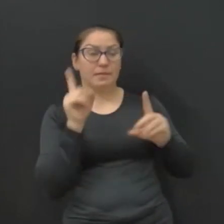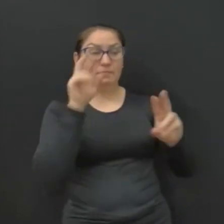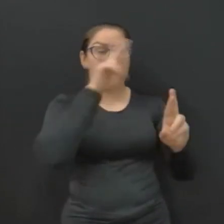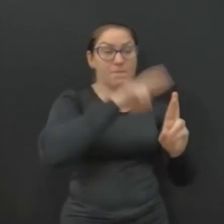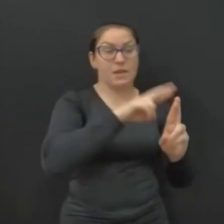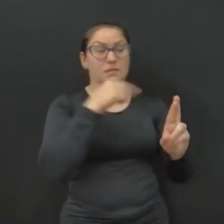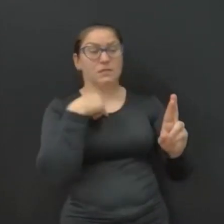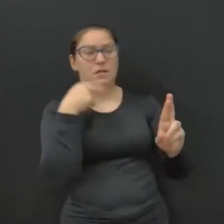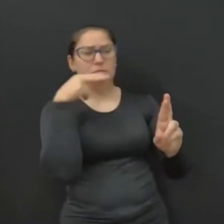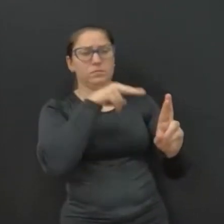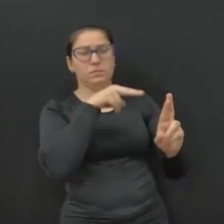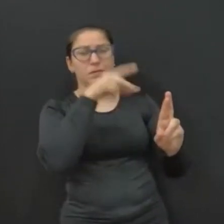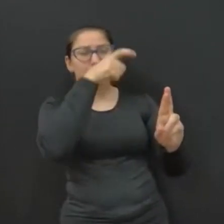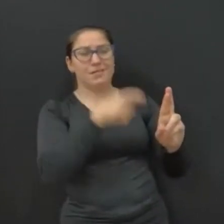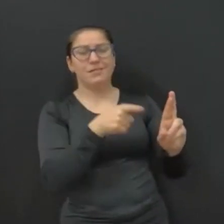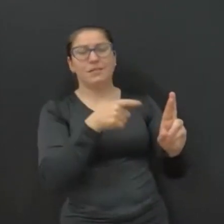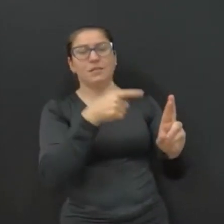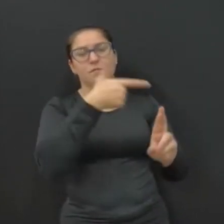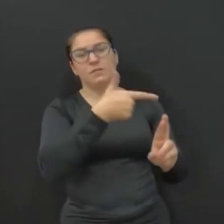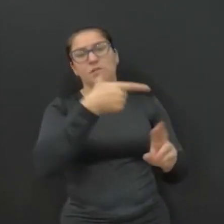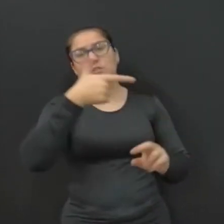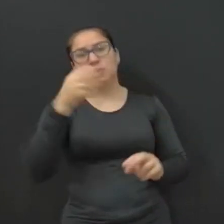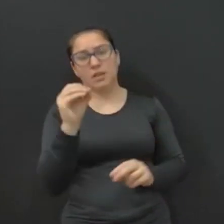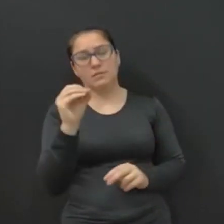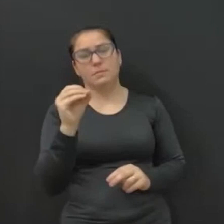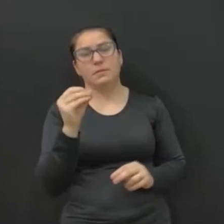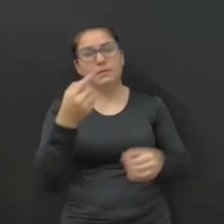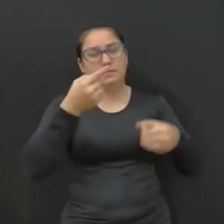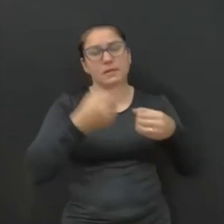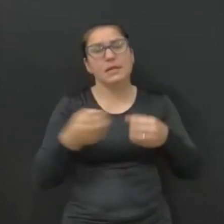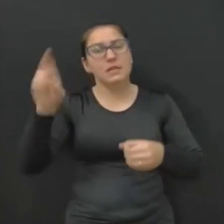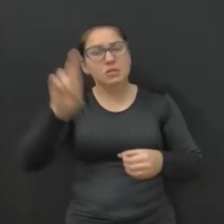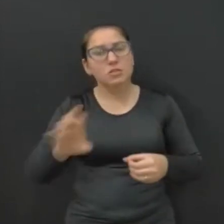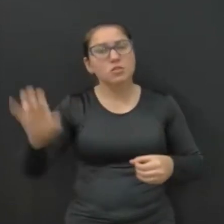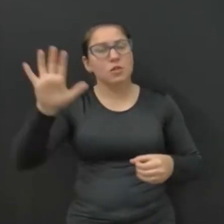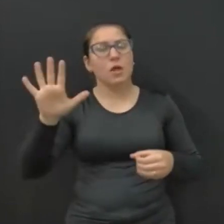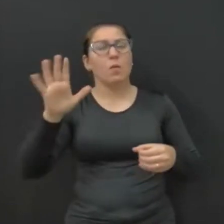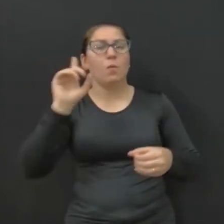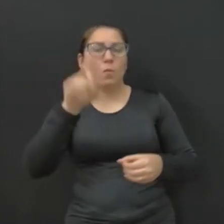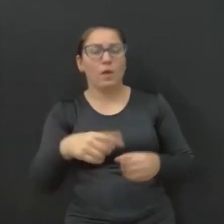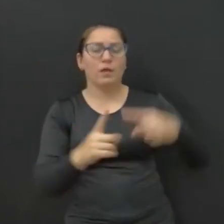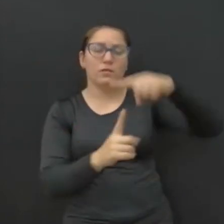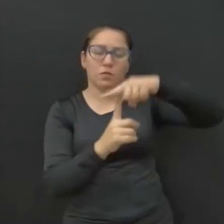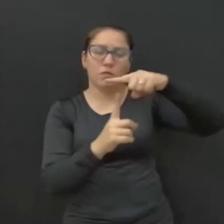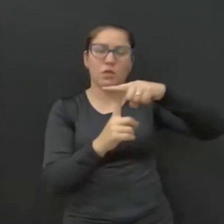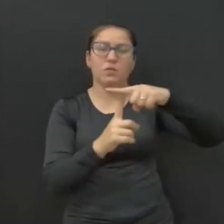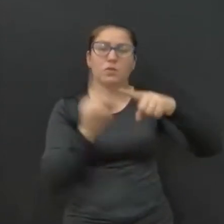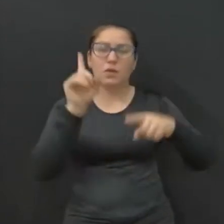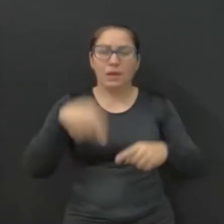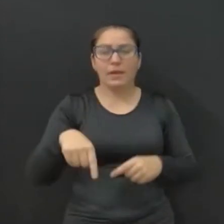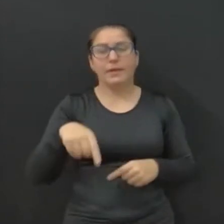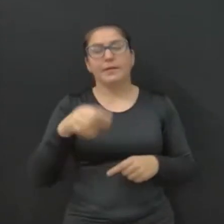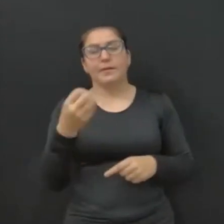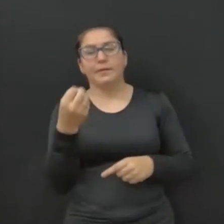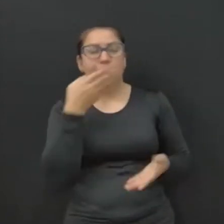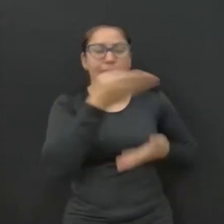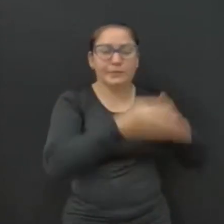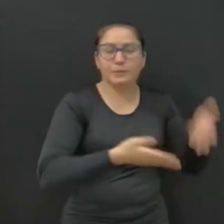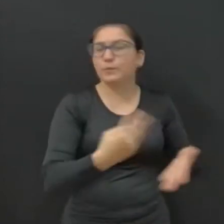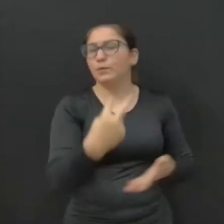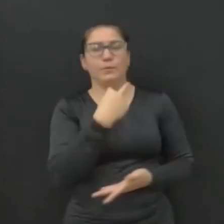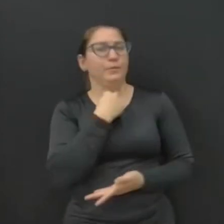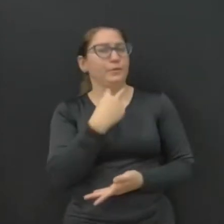cidade-sede, onde aqui na vigésima regional é Toledo e é o Bom Jesus faz atendimento, não é